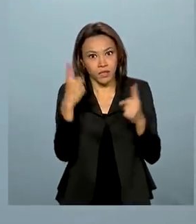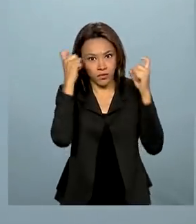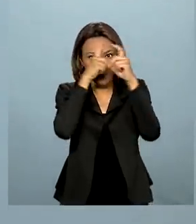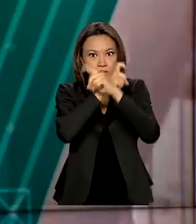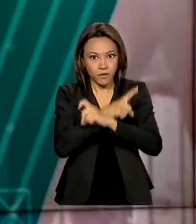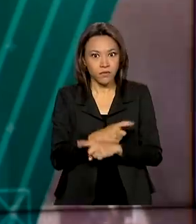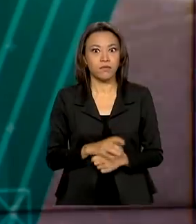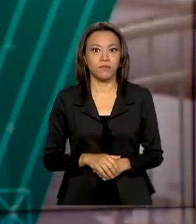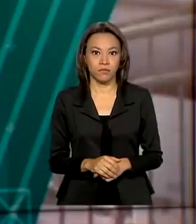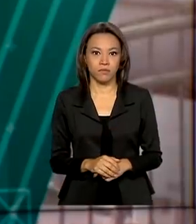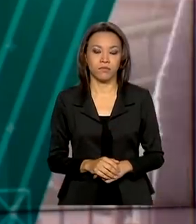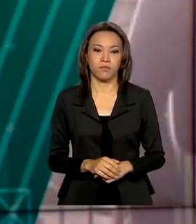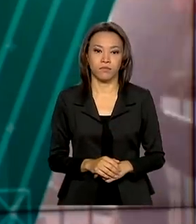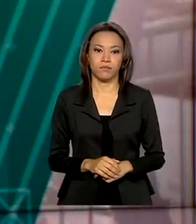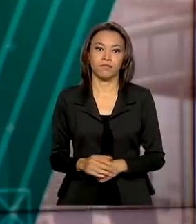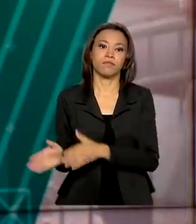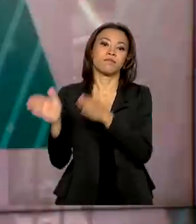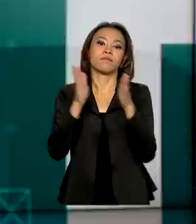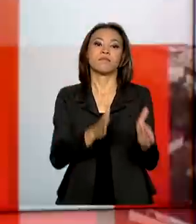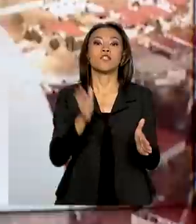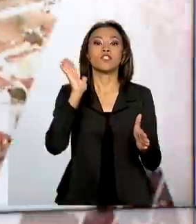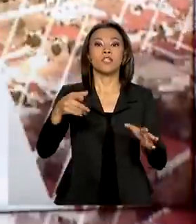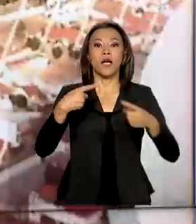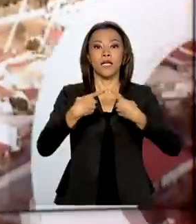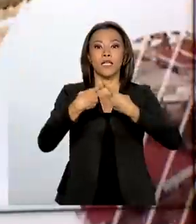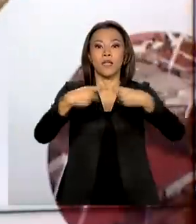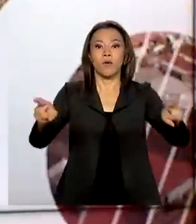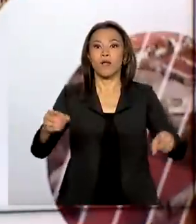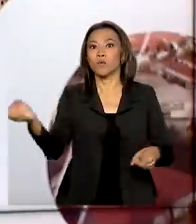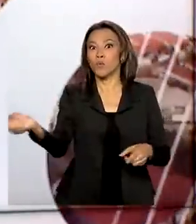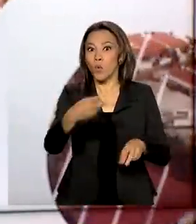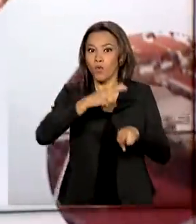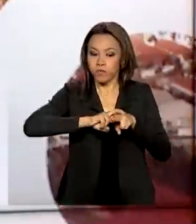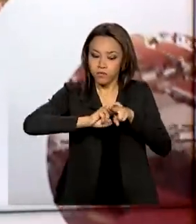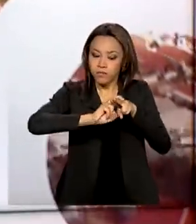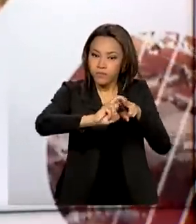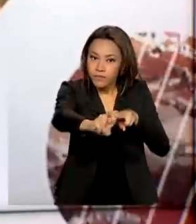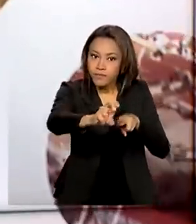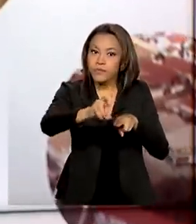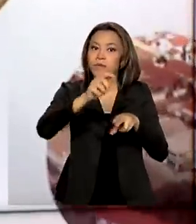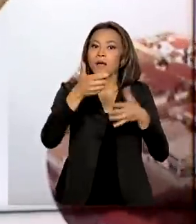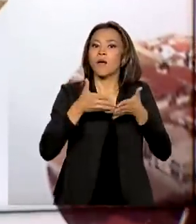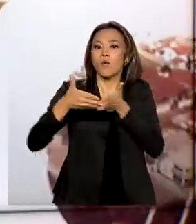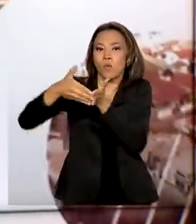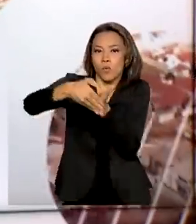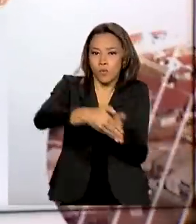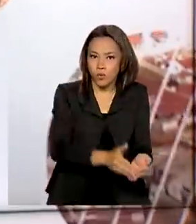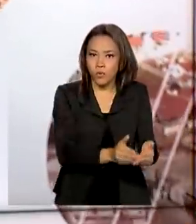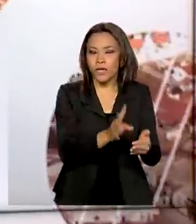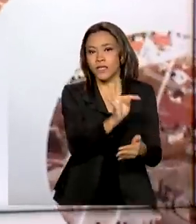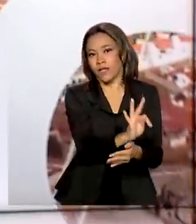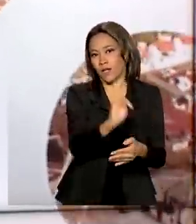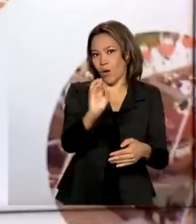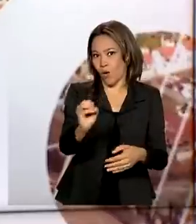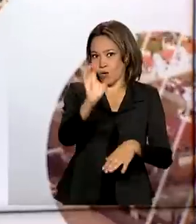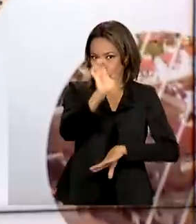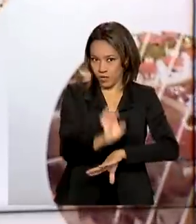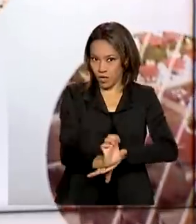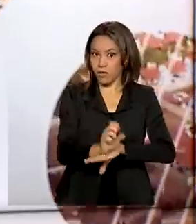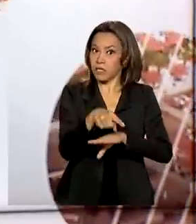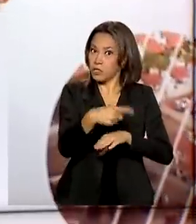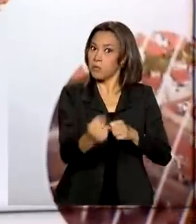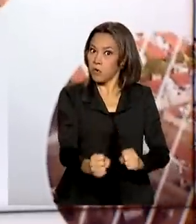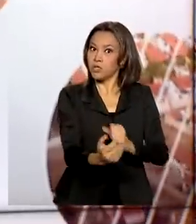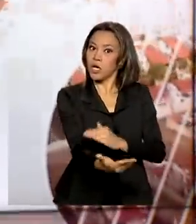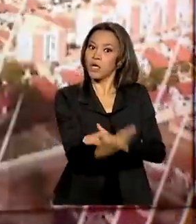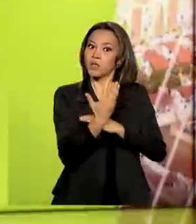difícil, né? Foi inaugurado um novo terminal ferroviário de cargas em Porto Nacional, Tocantins. A obra pode